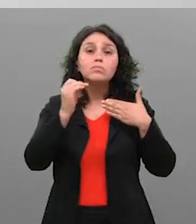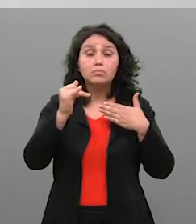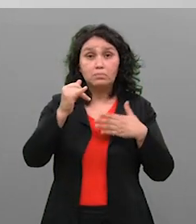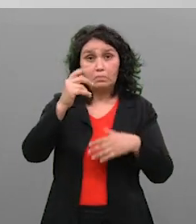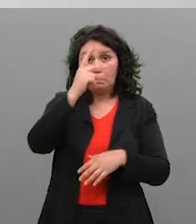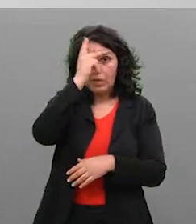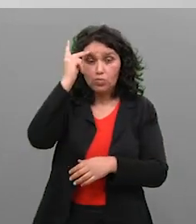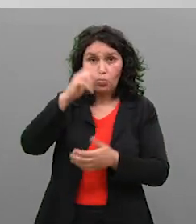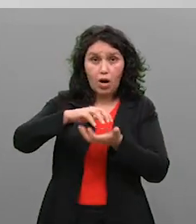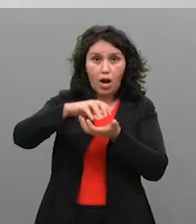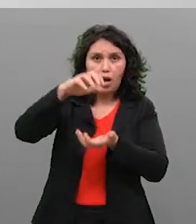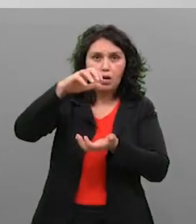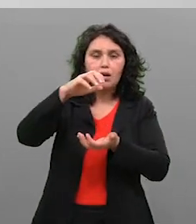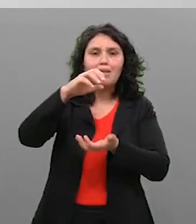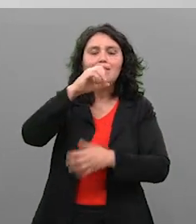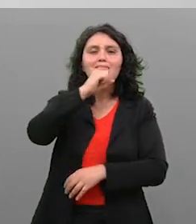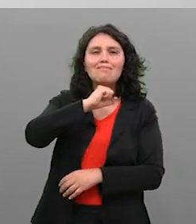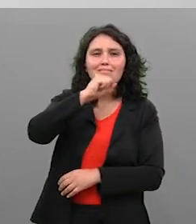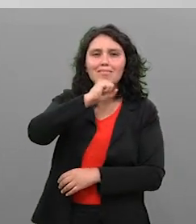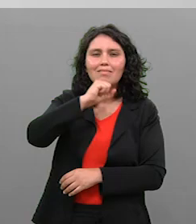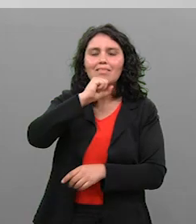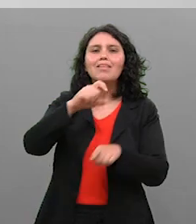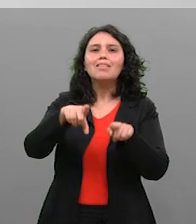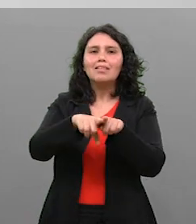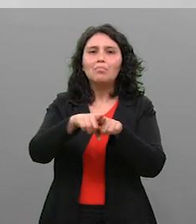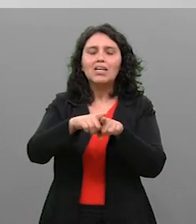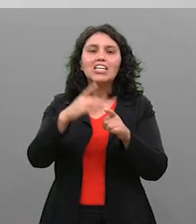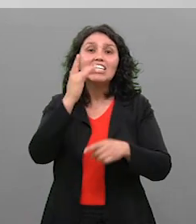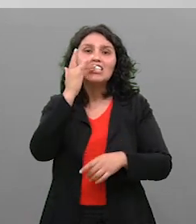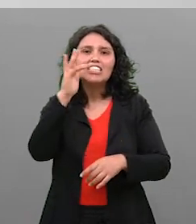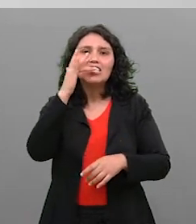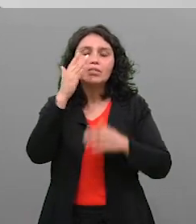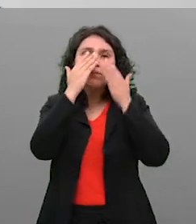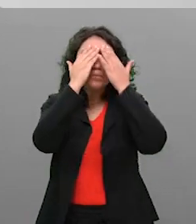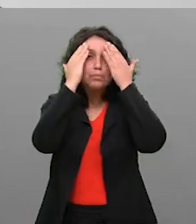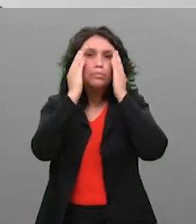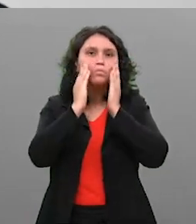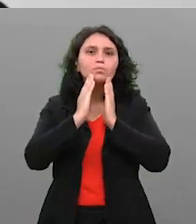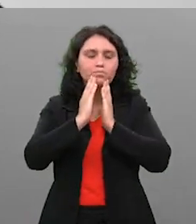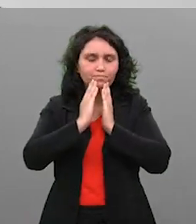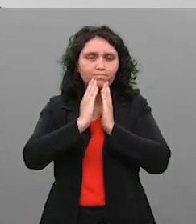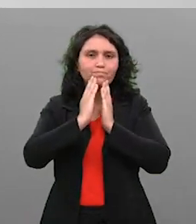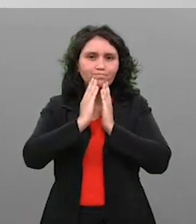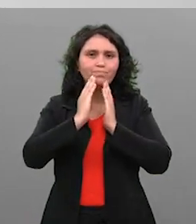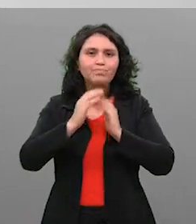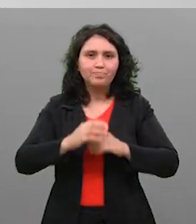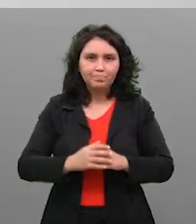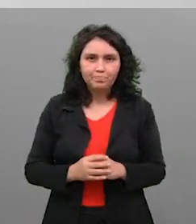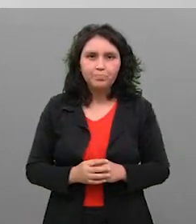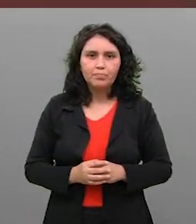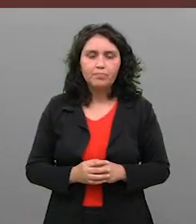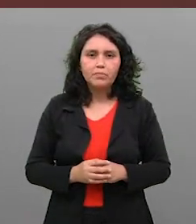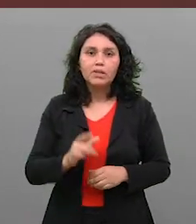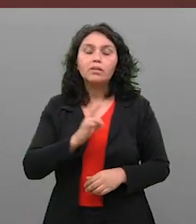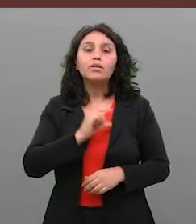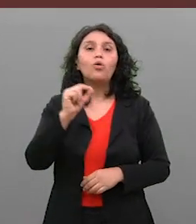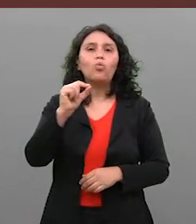fotoenvelhecimento bem pronunciado e que tenham a pele bem clara. De novo, eu pego a minha maquete aqui para mostrar para vocês que